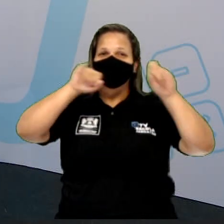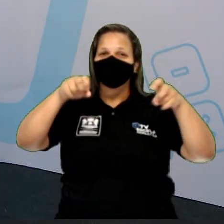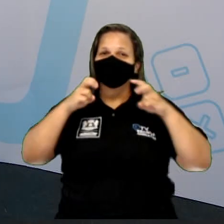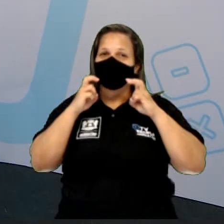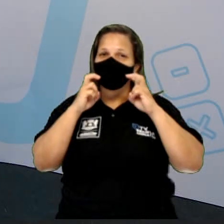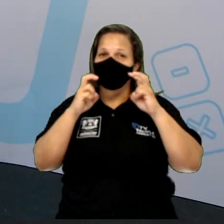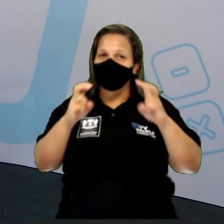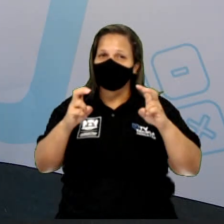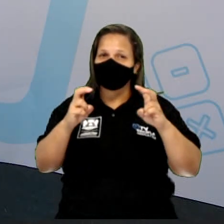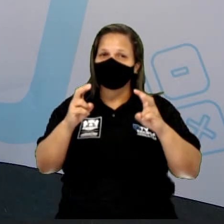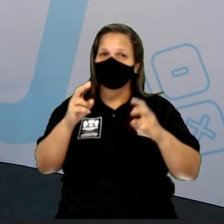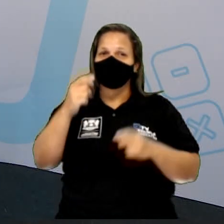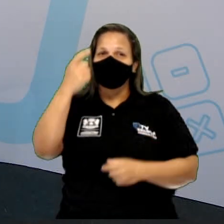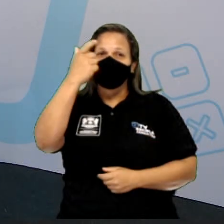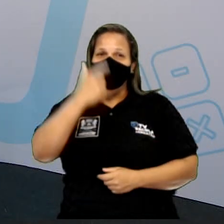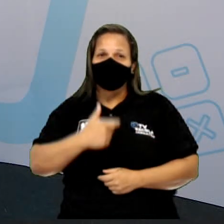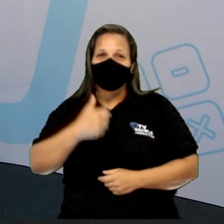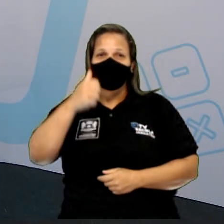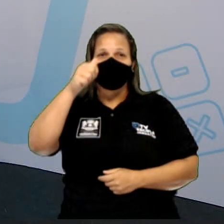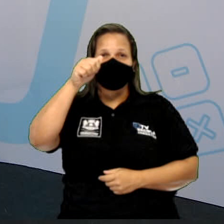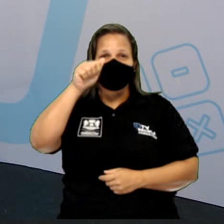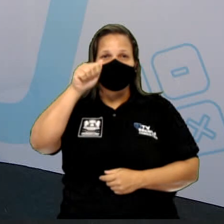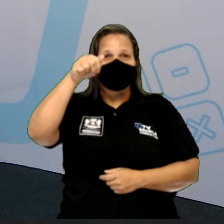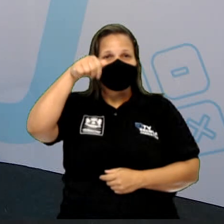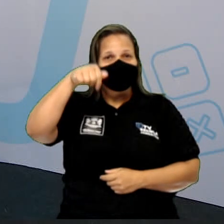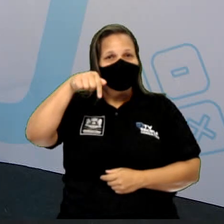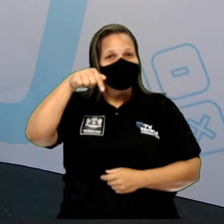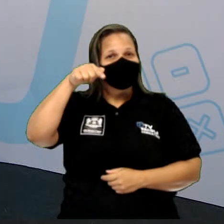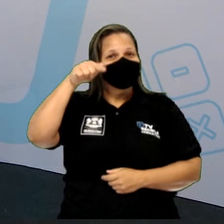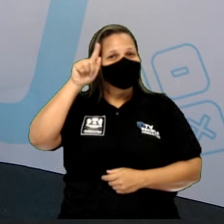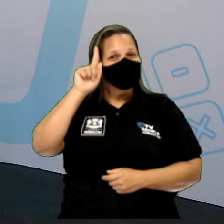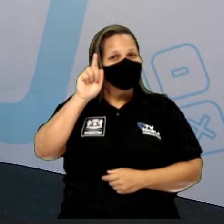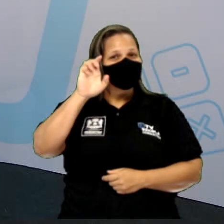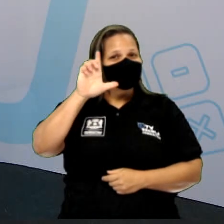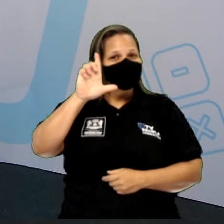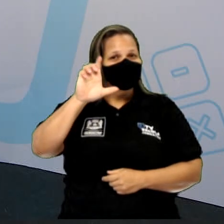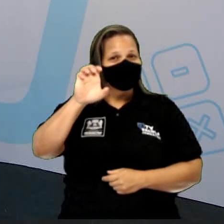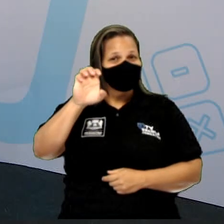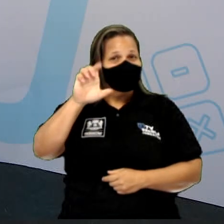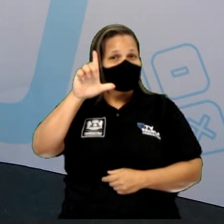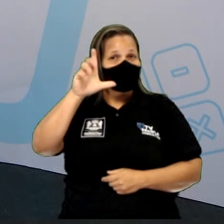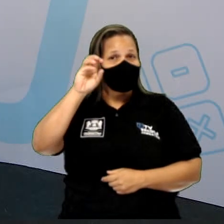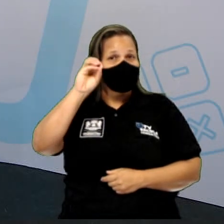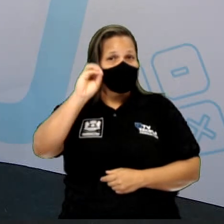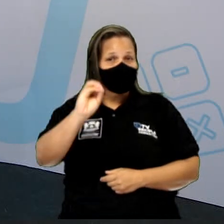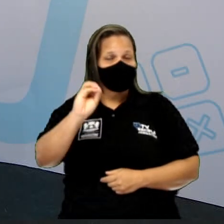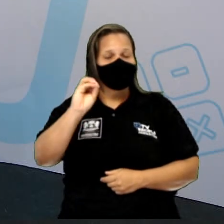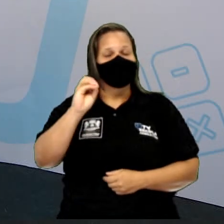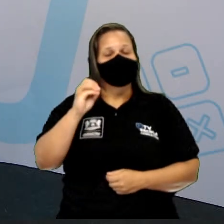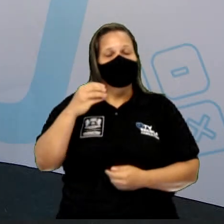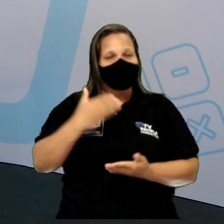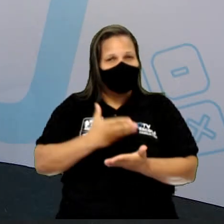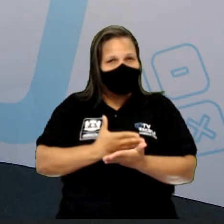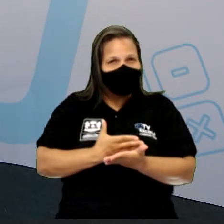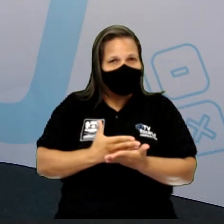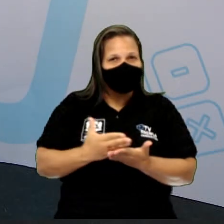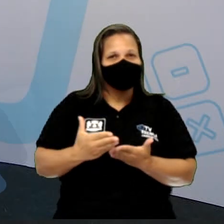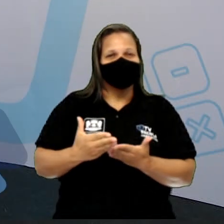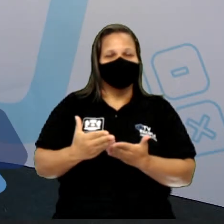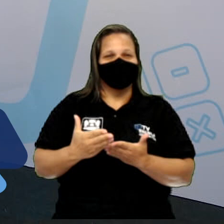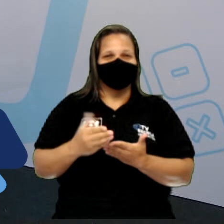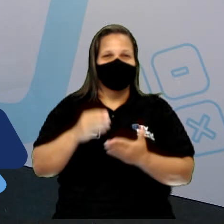vamos continuar aqui com as nossas aulas, com os oitavos anos desse Jaboatão de meu Deus. Vamos embora que hoje